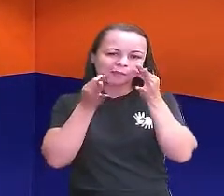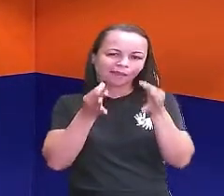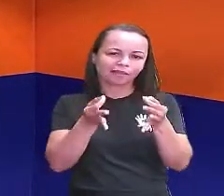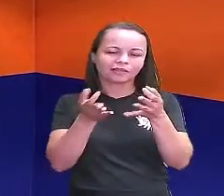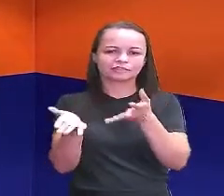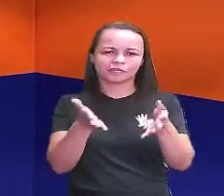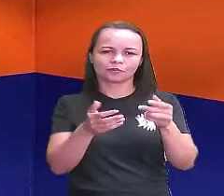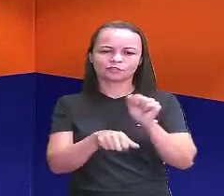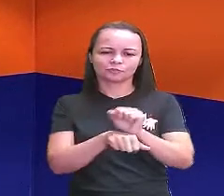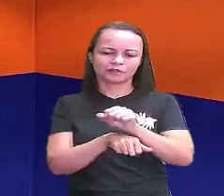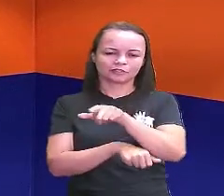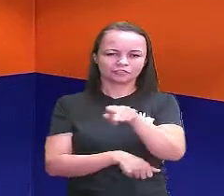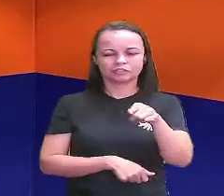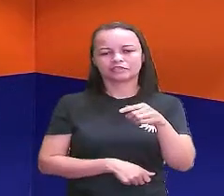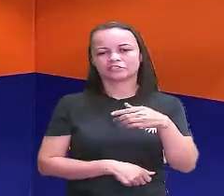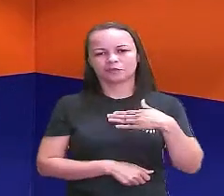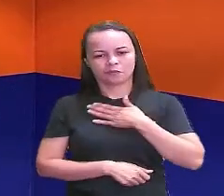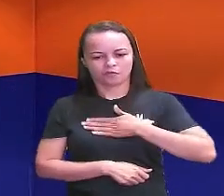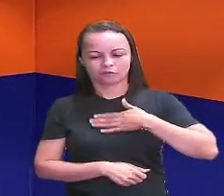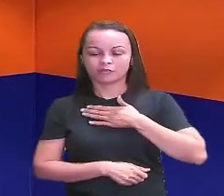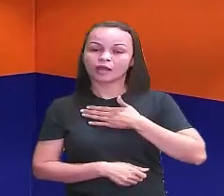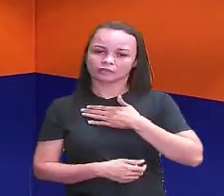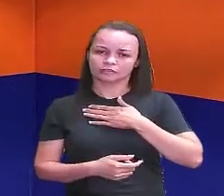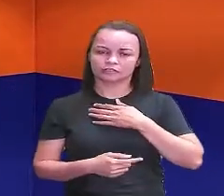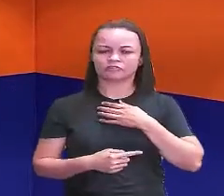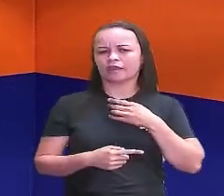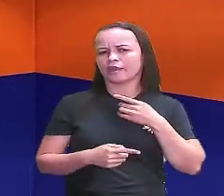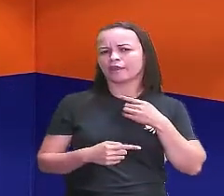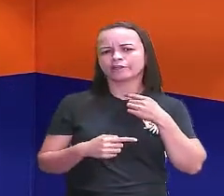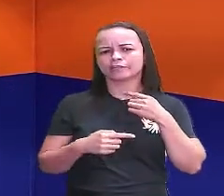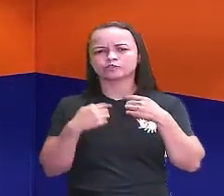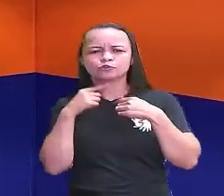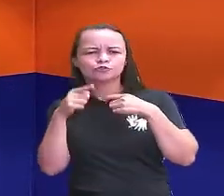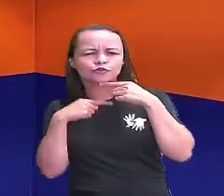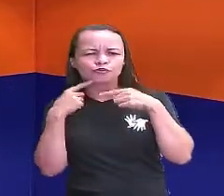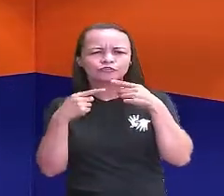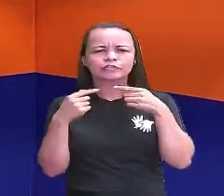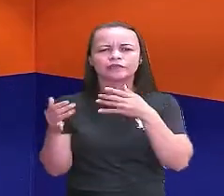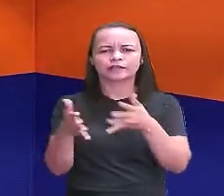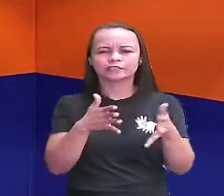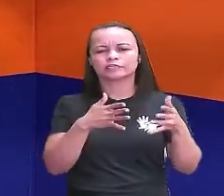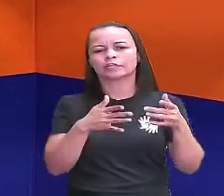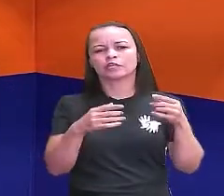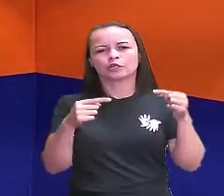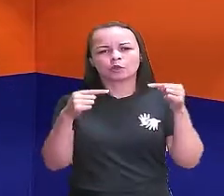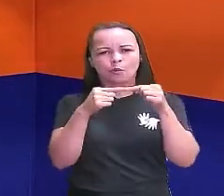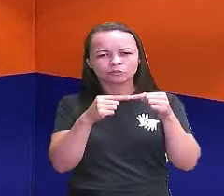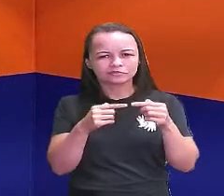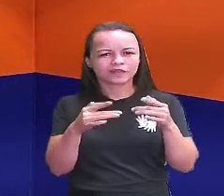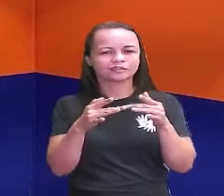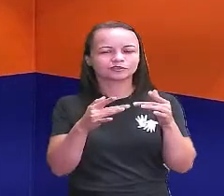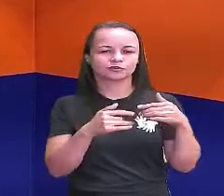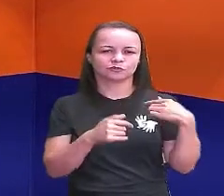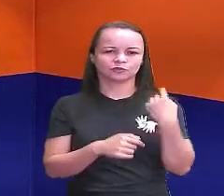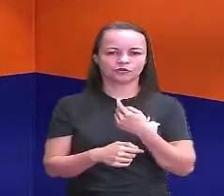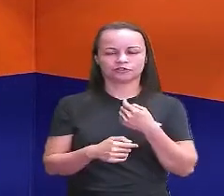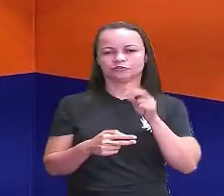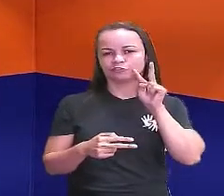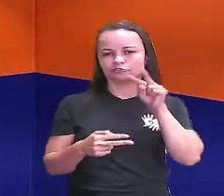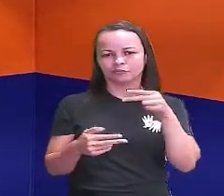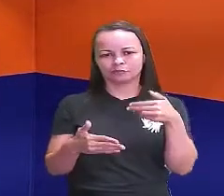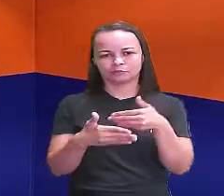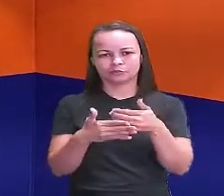tenham gostado qualquer dúvida entre em contato conosco por algum de nossos canais e nos vemos em breve ok